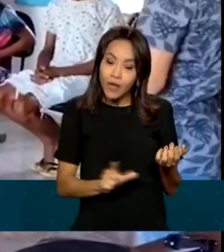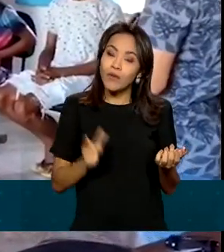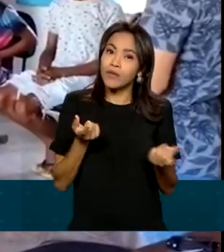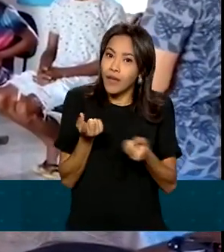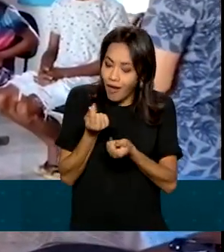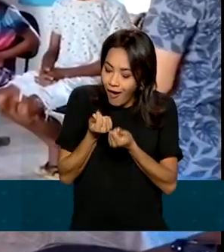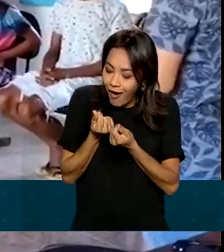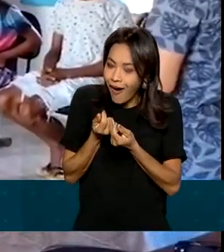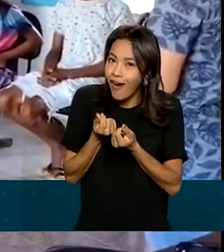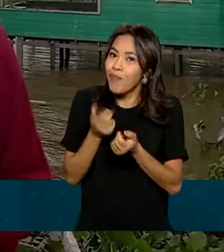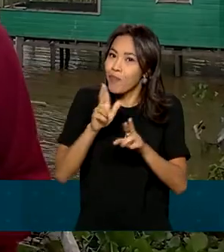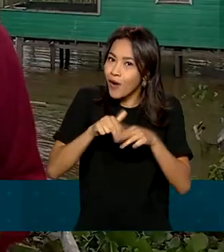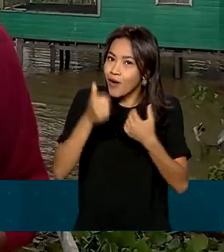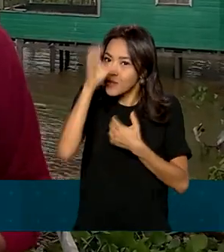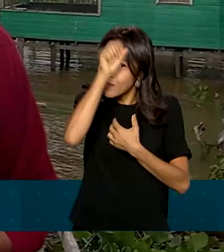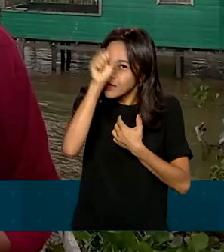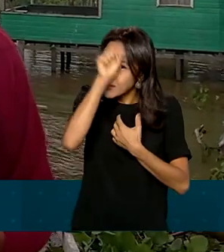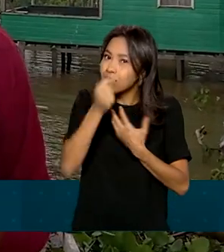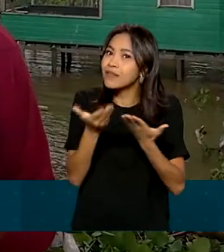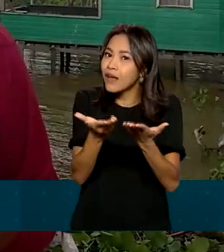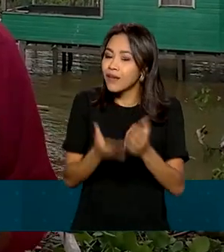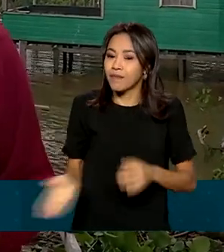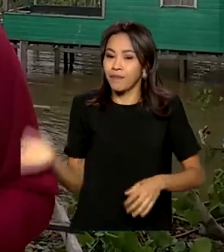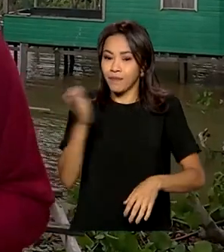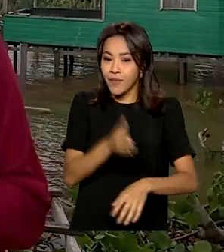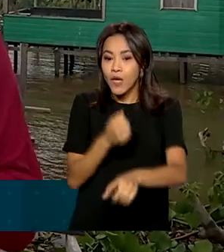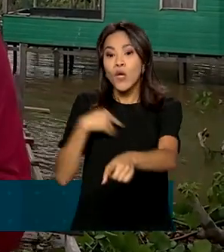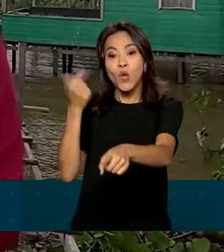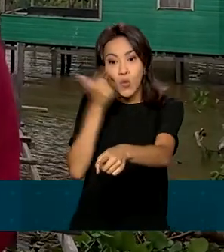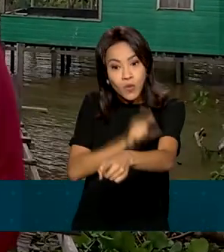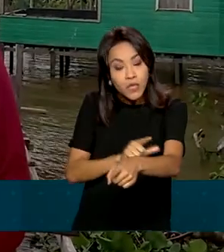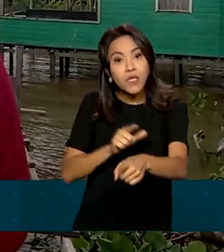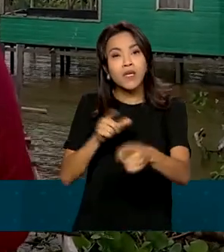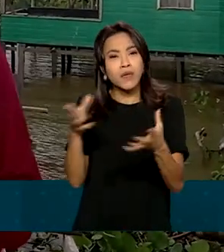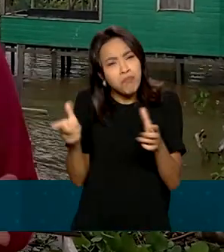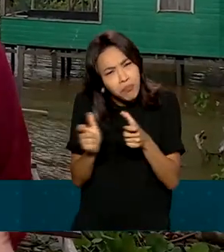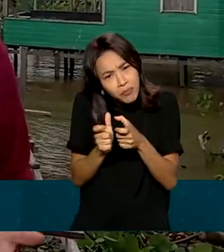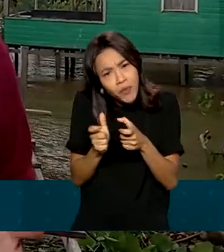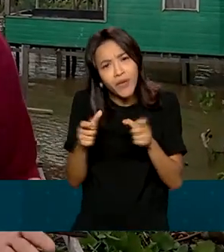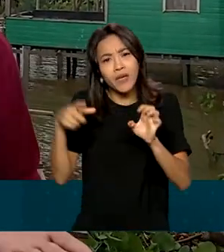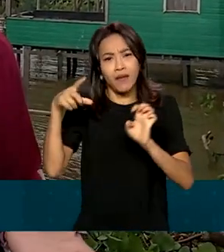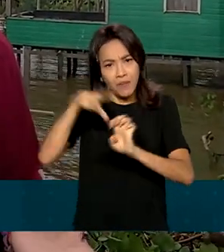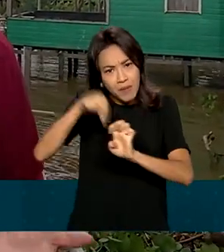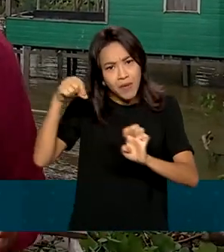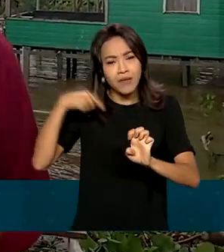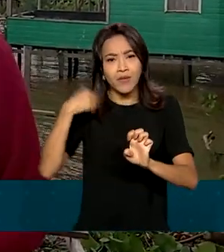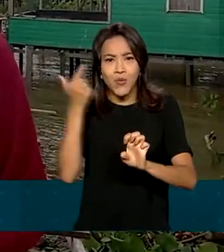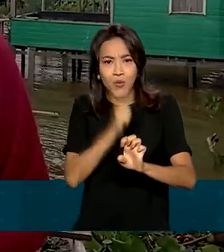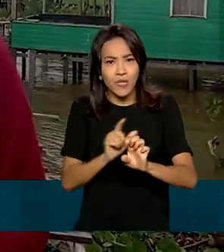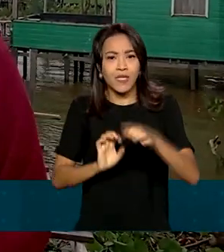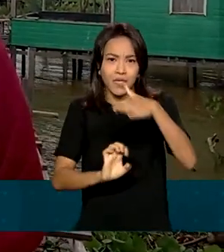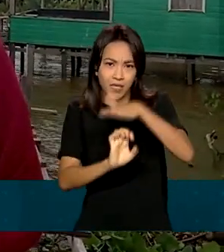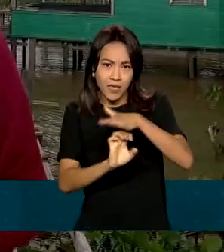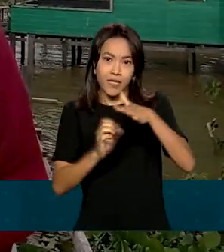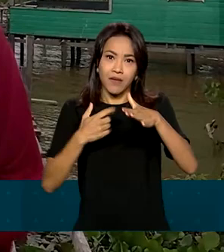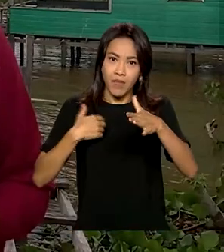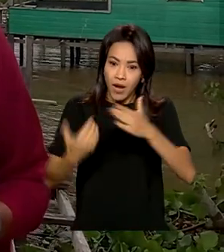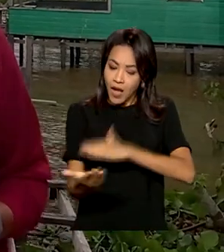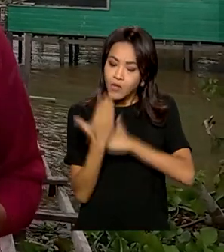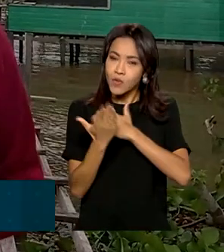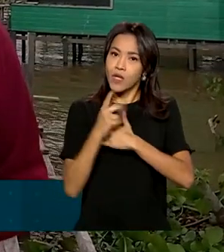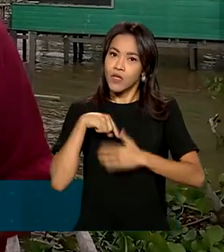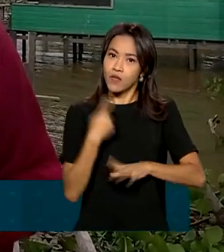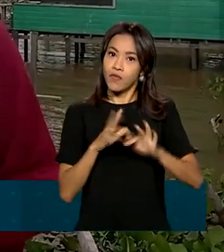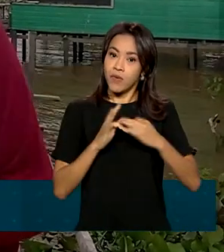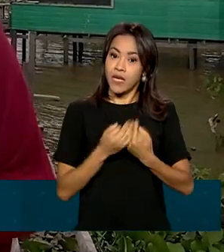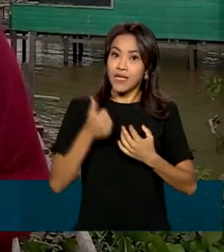pelo conhecimento adquirido. Eu pude montar o meu pequeno empreendimento, uma coisa pouca, mas que pode suprir diversas necessidades da nossa família. Eu